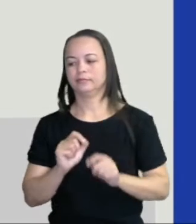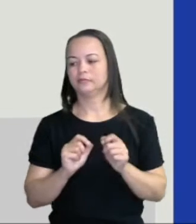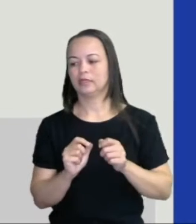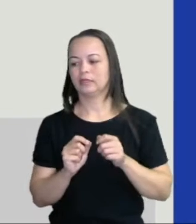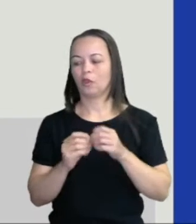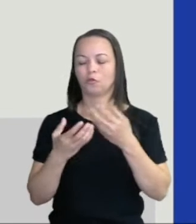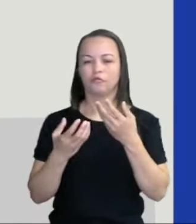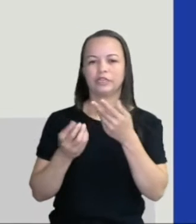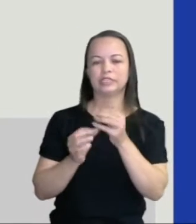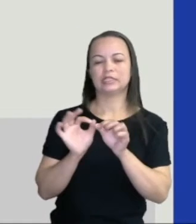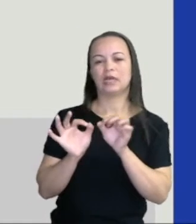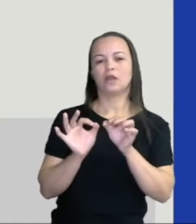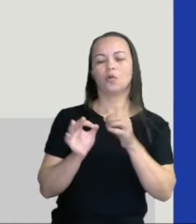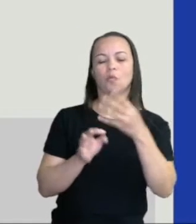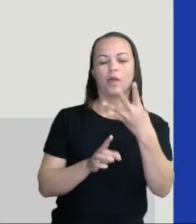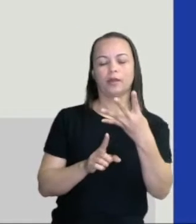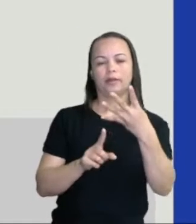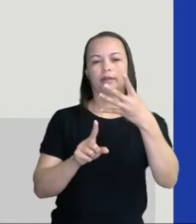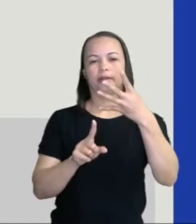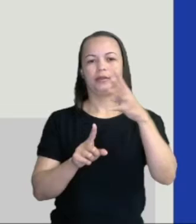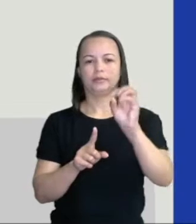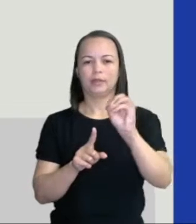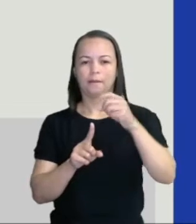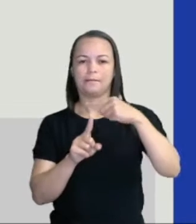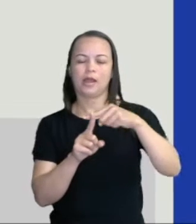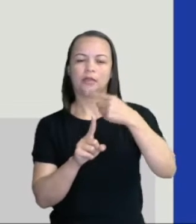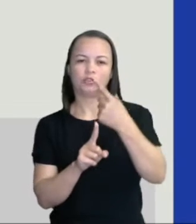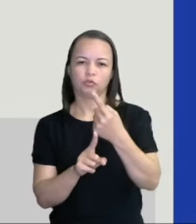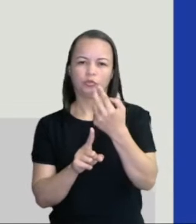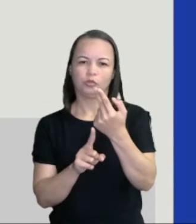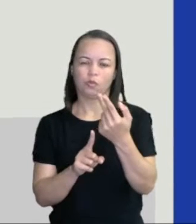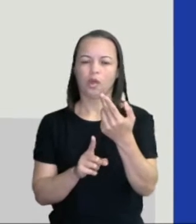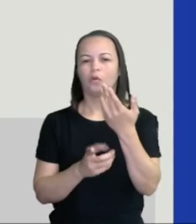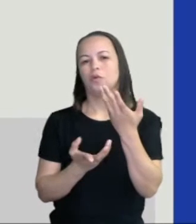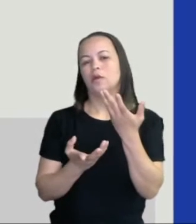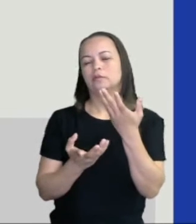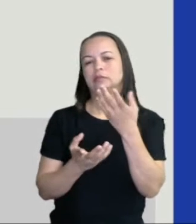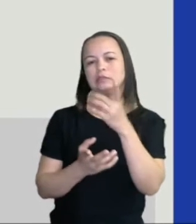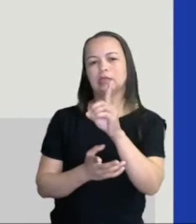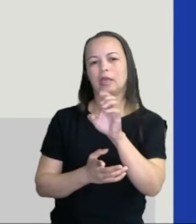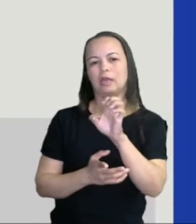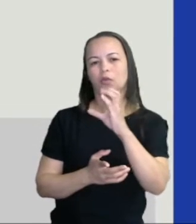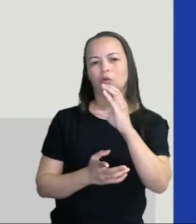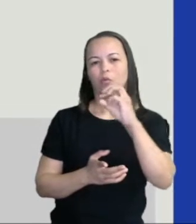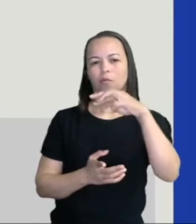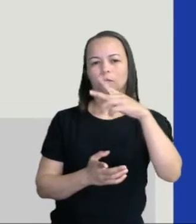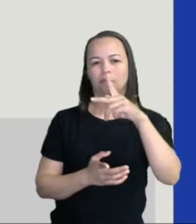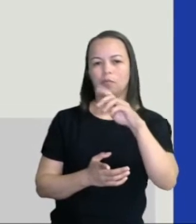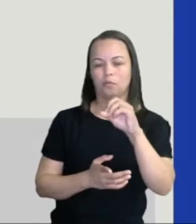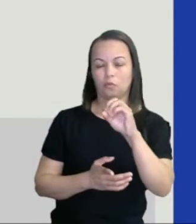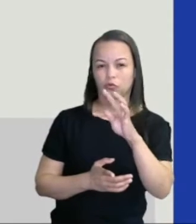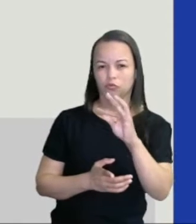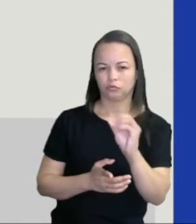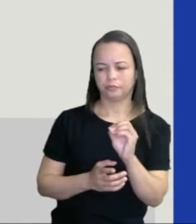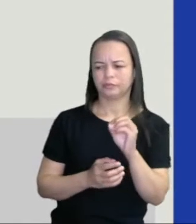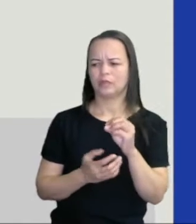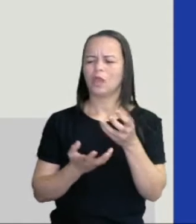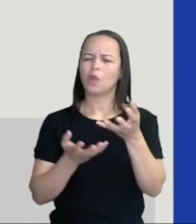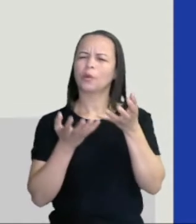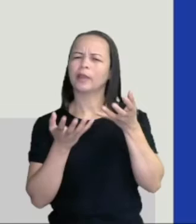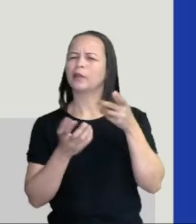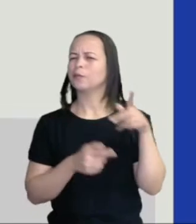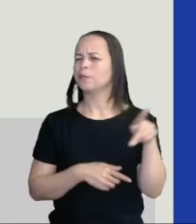decomposição desse número, 40 mais 1, ele ficou decomposto em unidades. O que é que a senhora quer agora, professora? O 40.